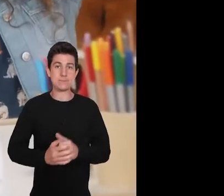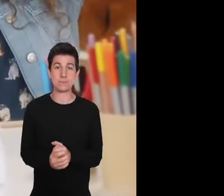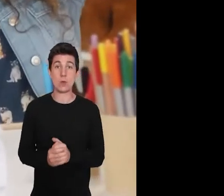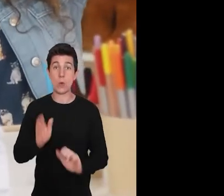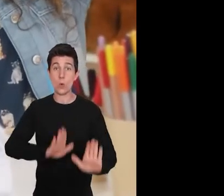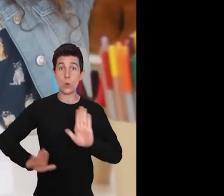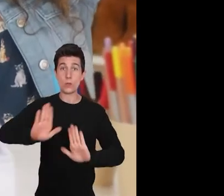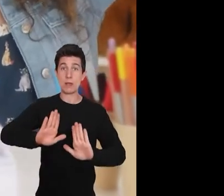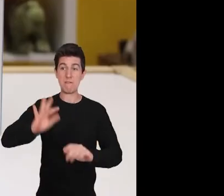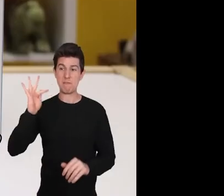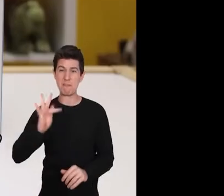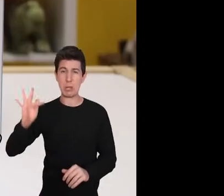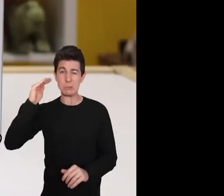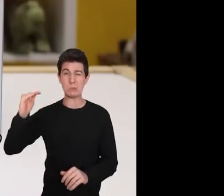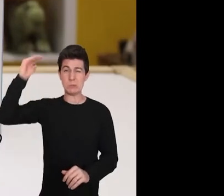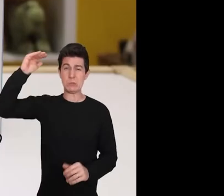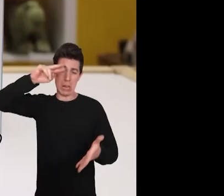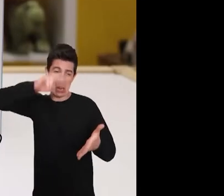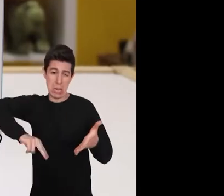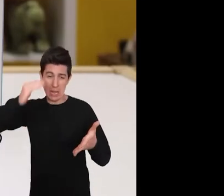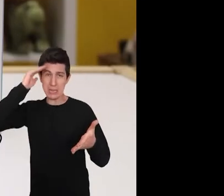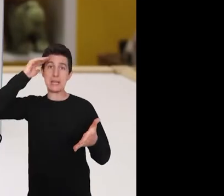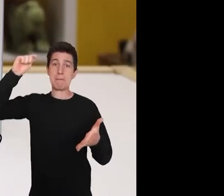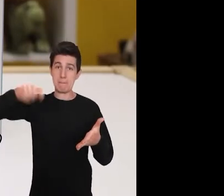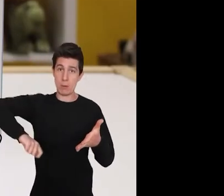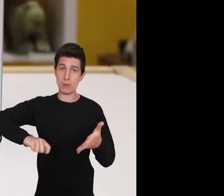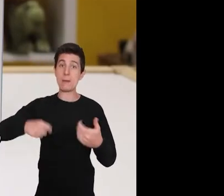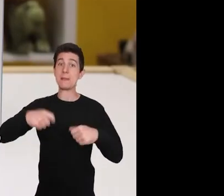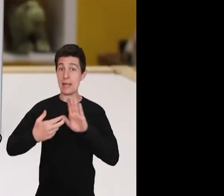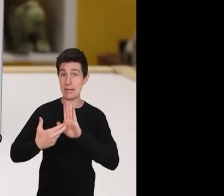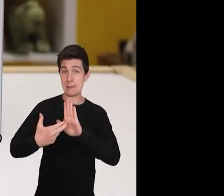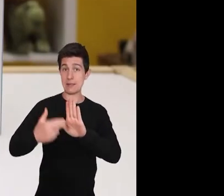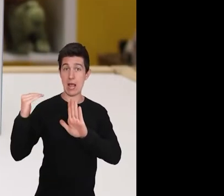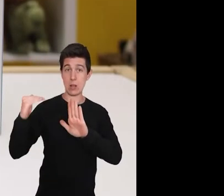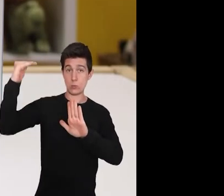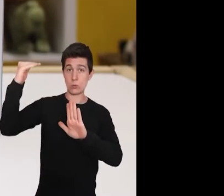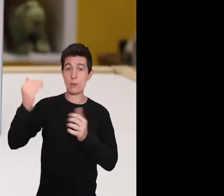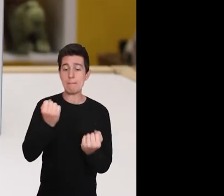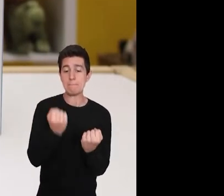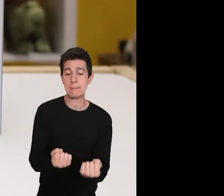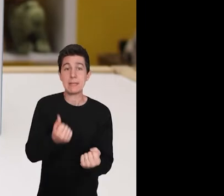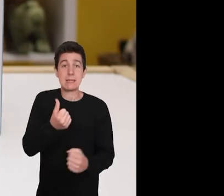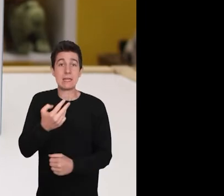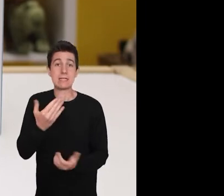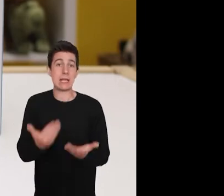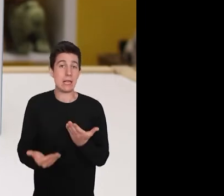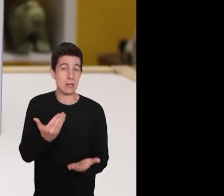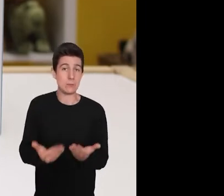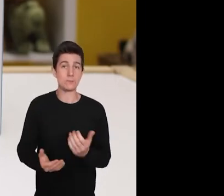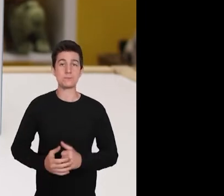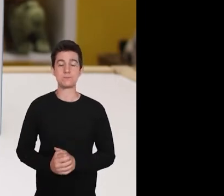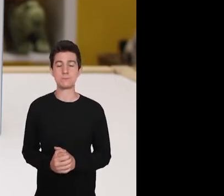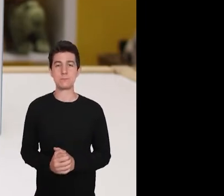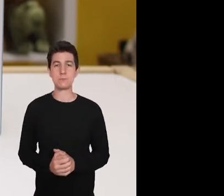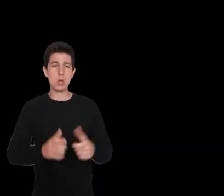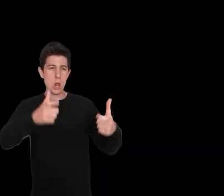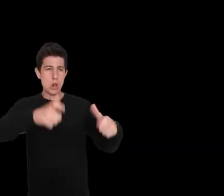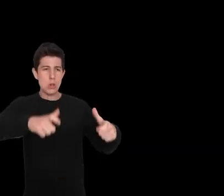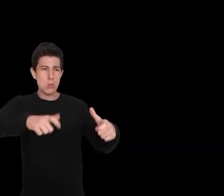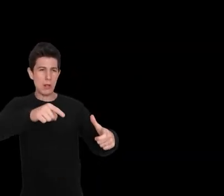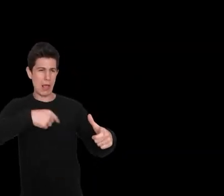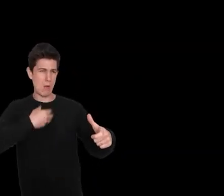seis... de condições. Cuidado, é preciso ter nível universitário para entender o texto desse livro. Talvez seja necessário ter um representante legal. Pesa 13 quilos.